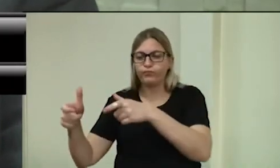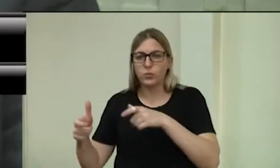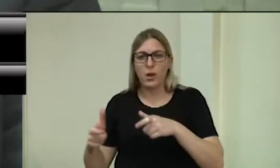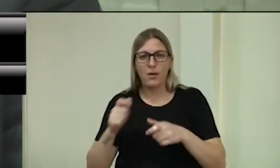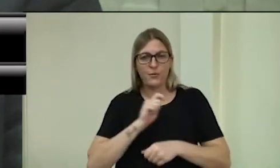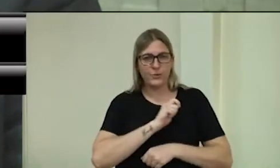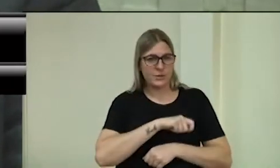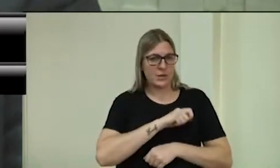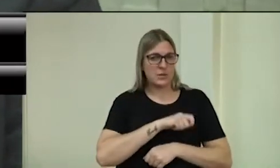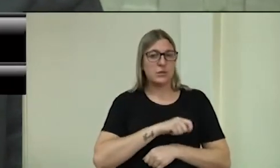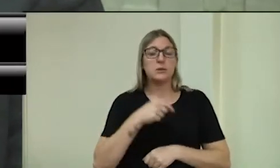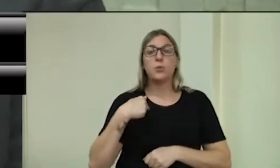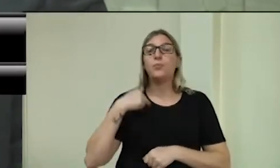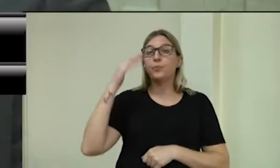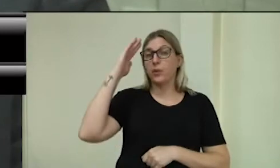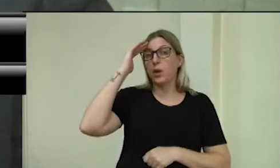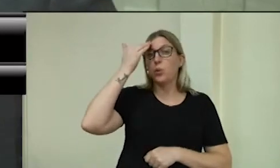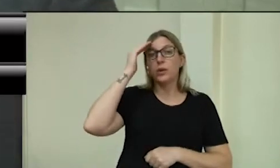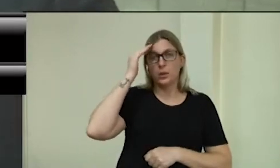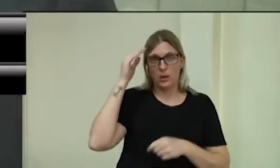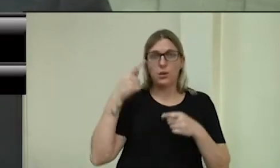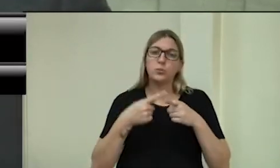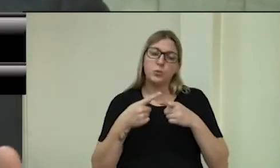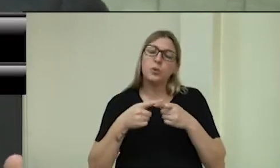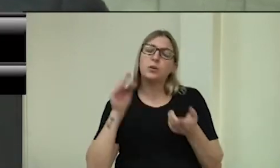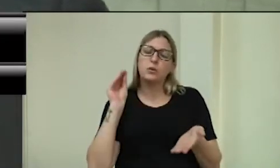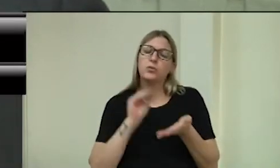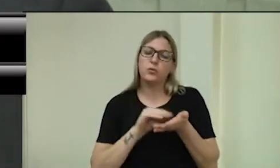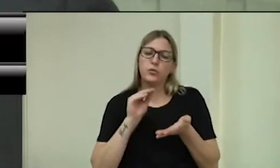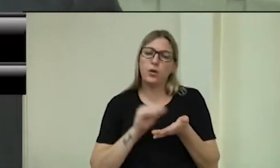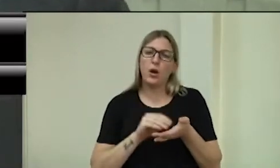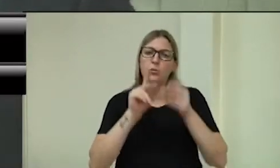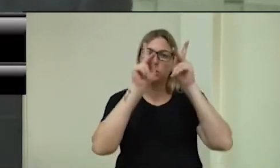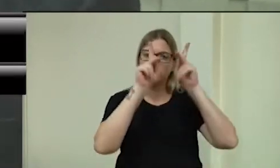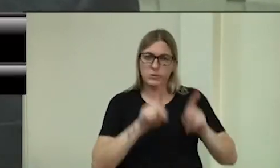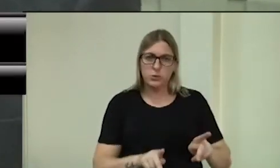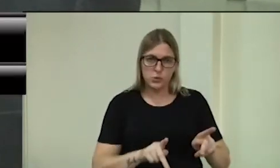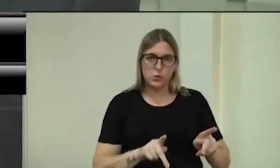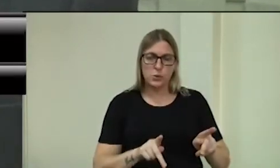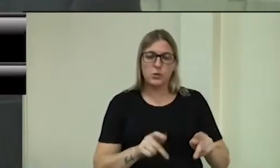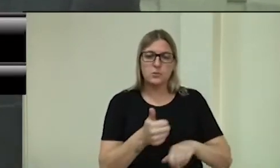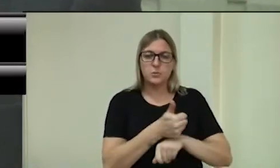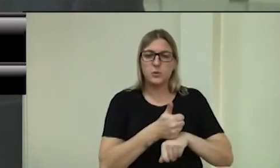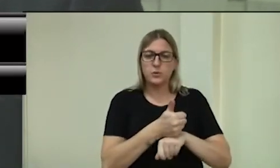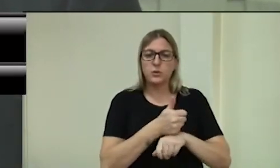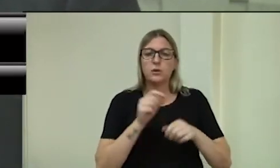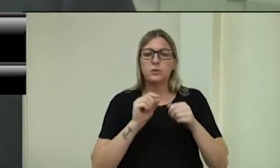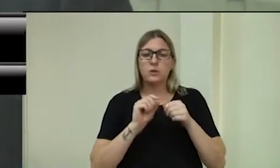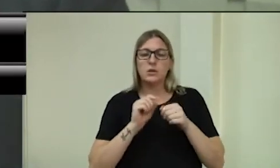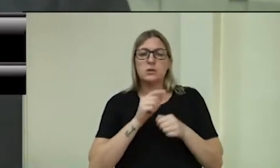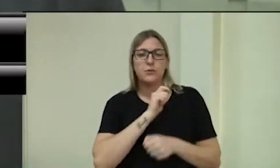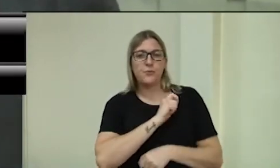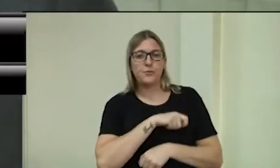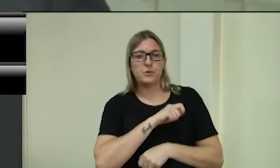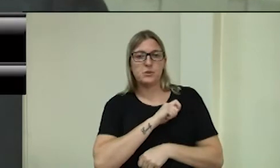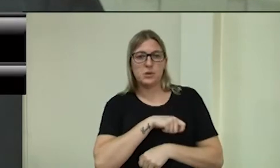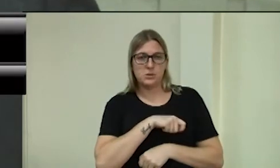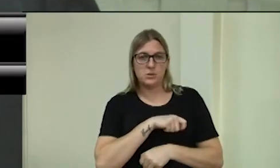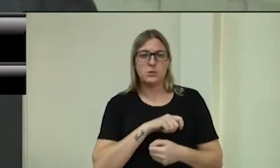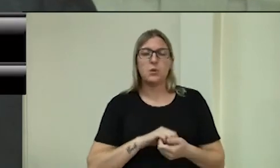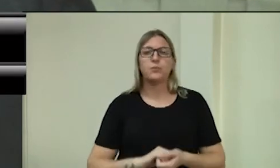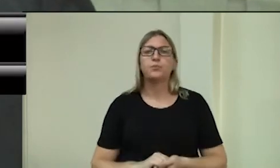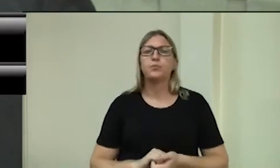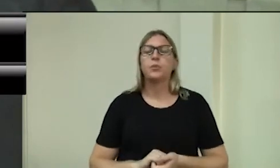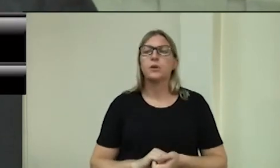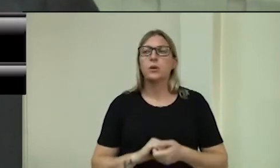a deficiência da quantidade de pessoas para que efetuem a fiscalização. Mas como durante a